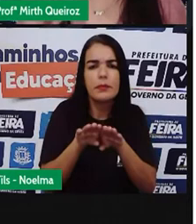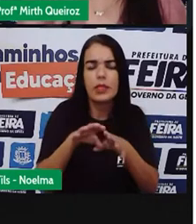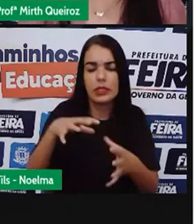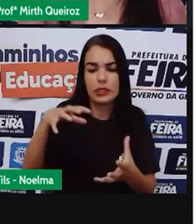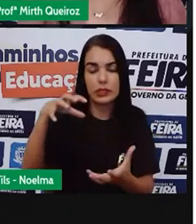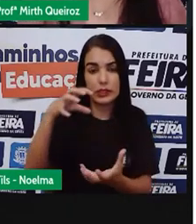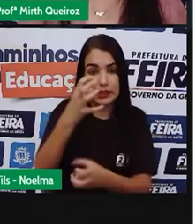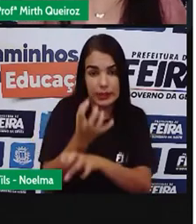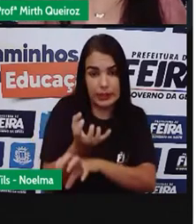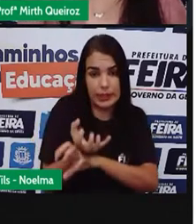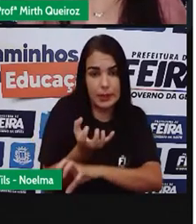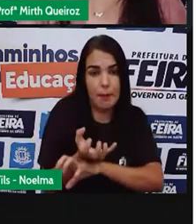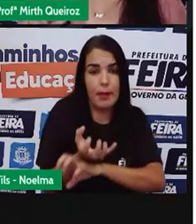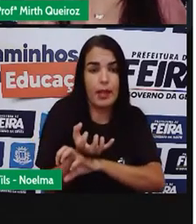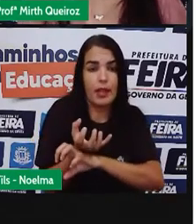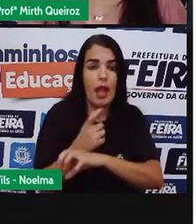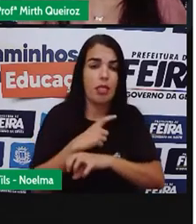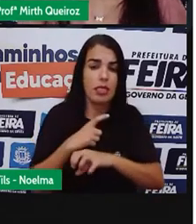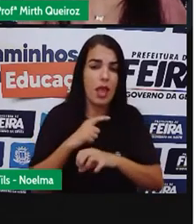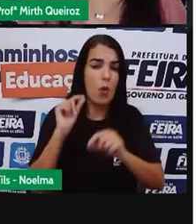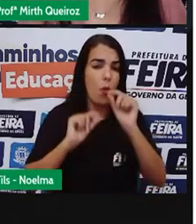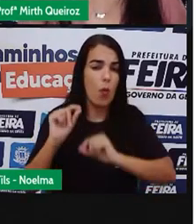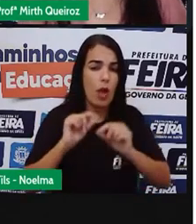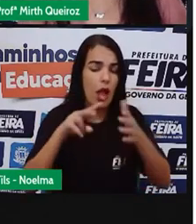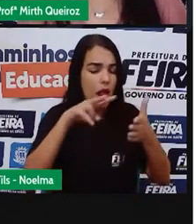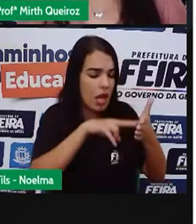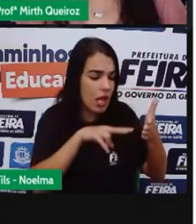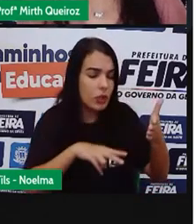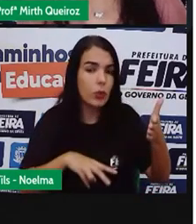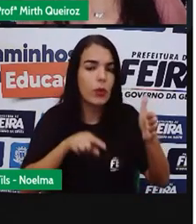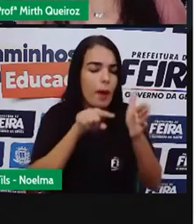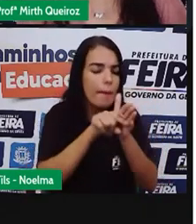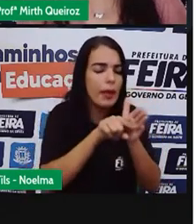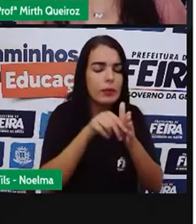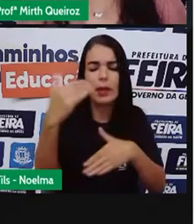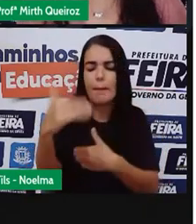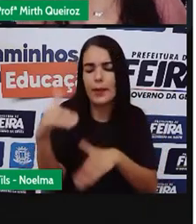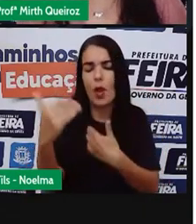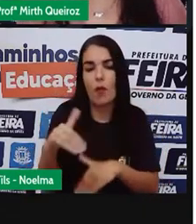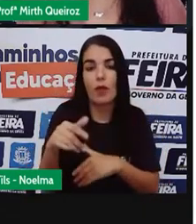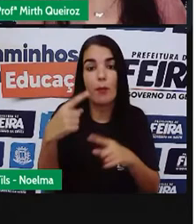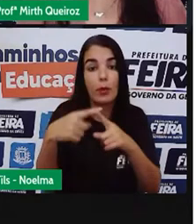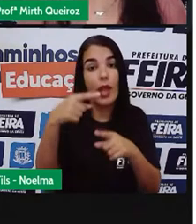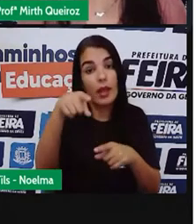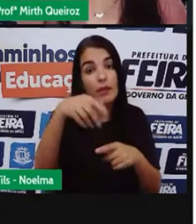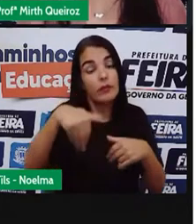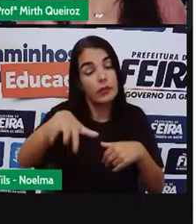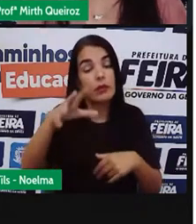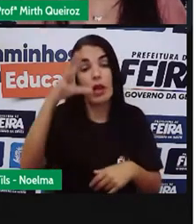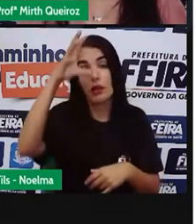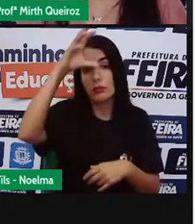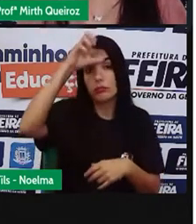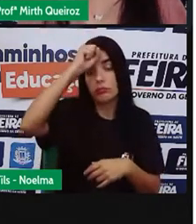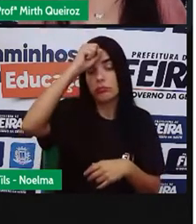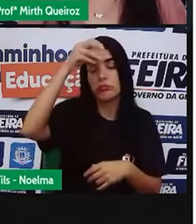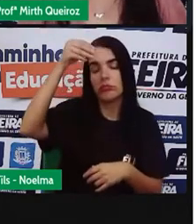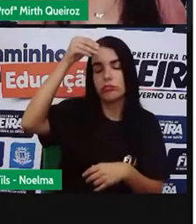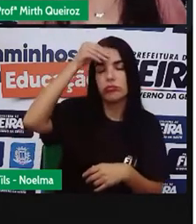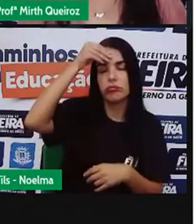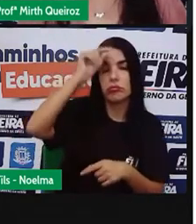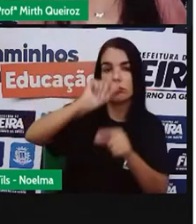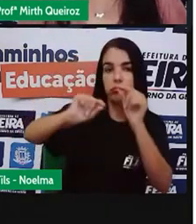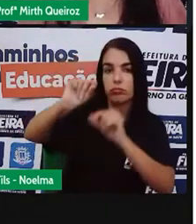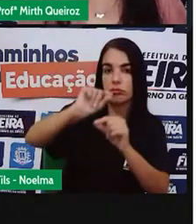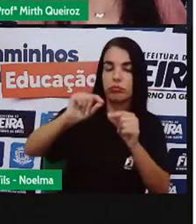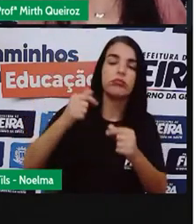disciplinas. Leiam o enunciado com bastante cuidado para que vocês possam compreender o que se quer a